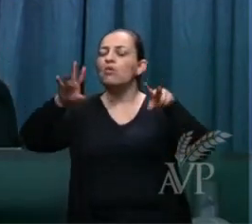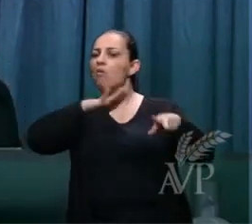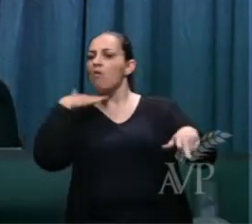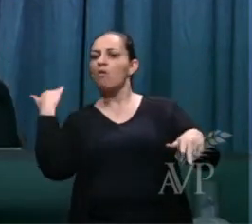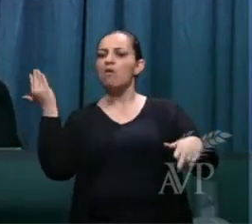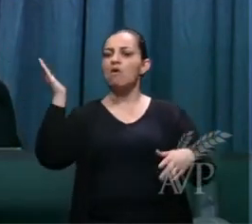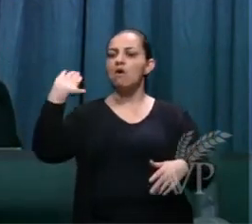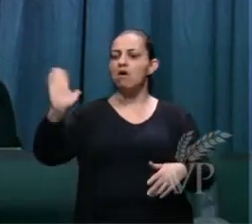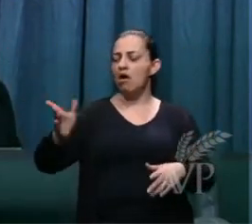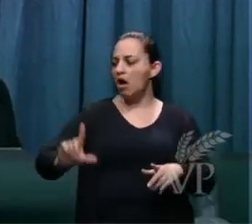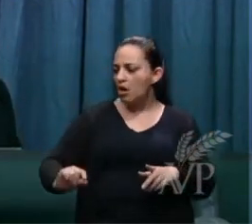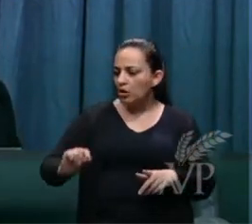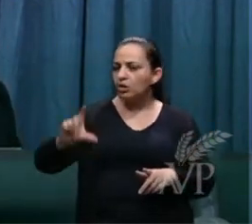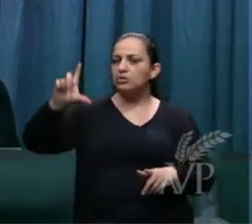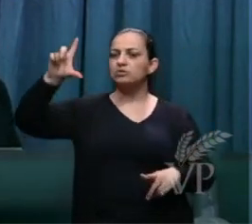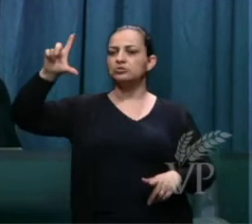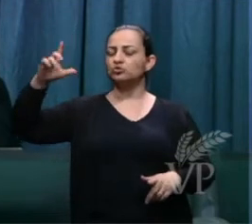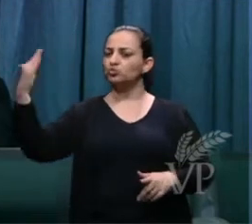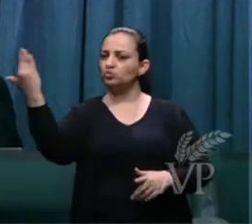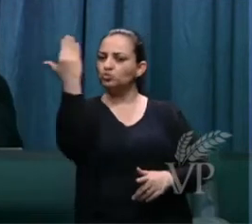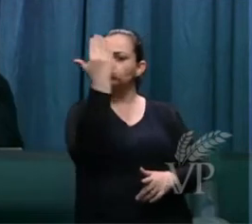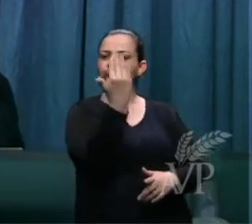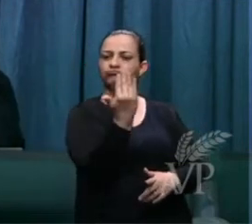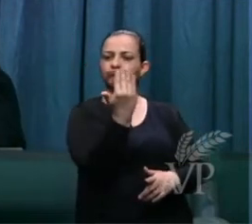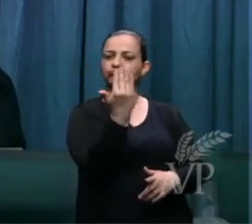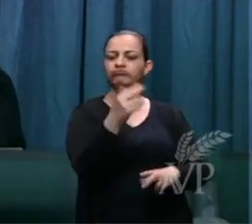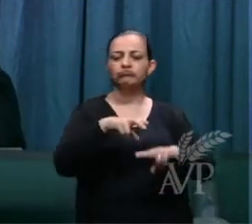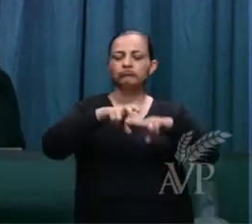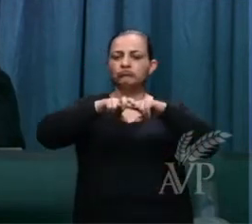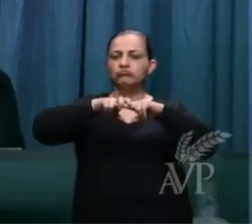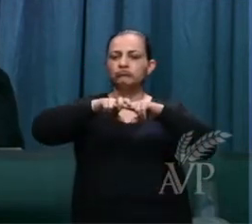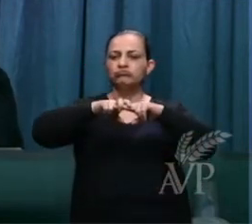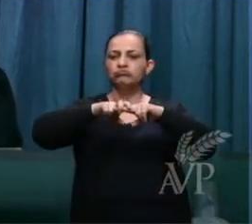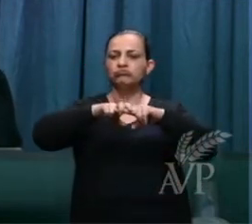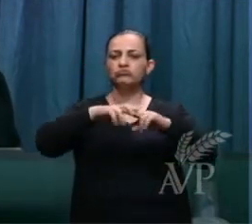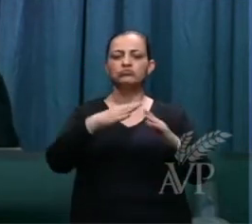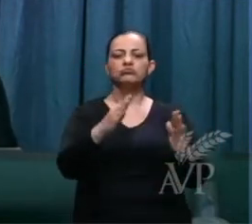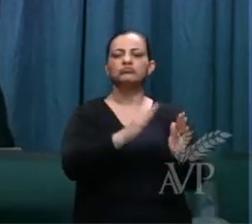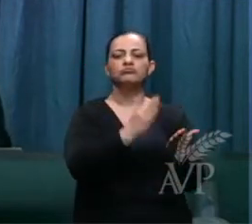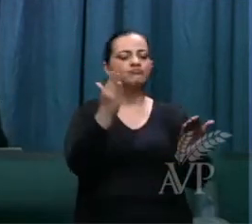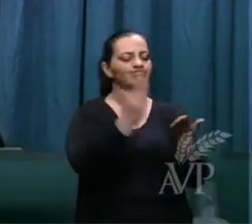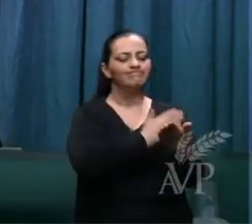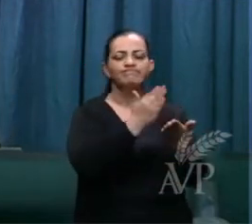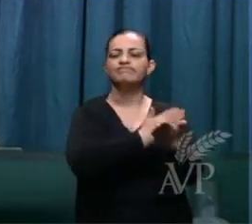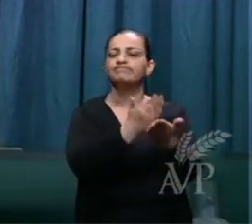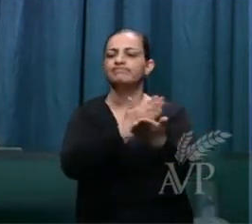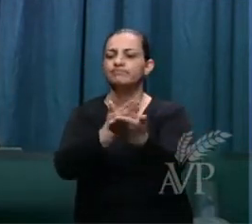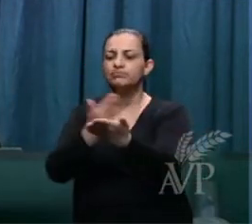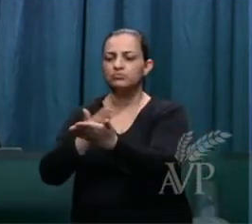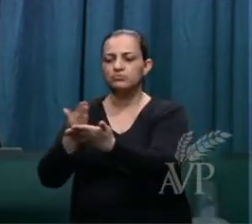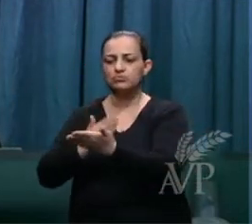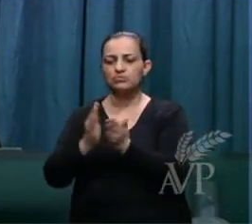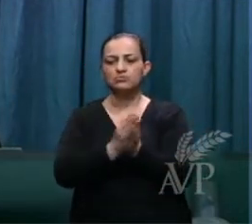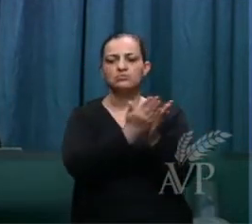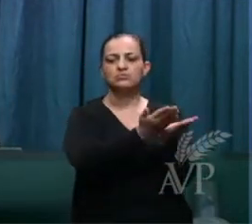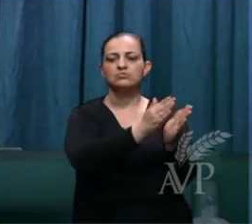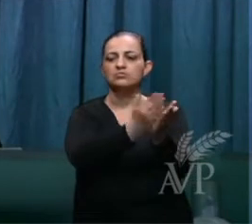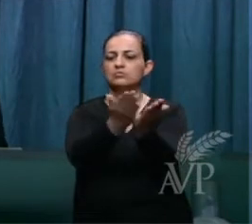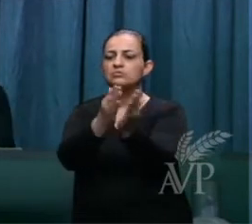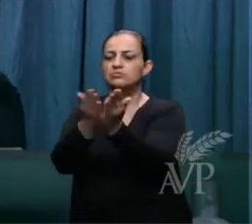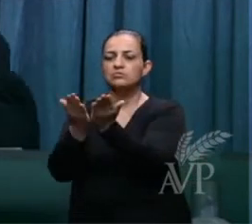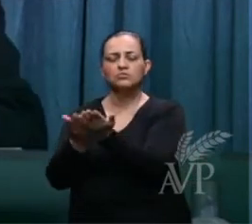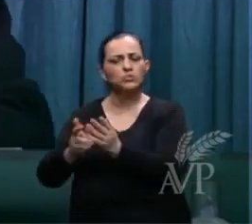que estavam diante do trono e abriram-se os livros e